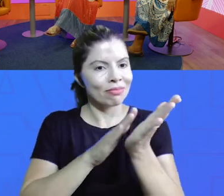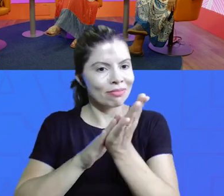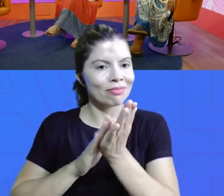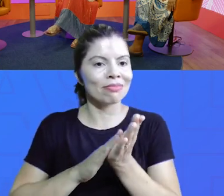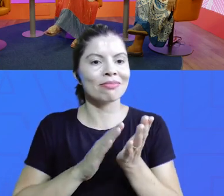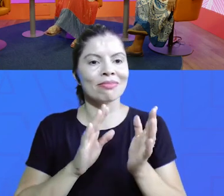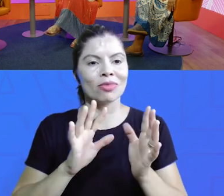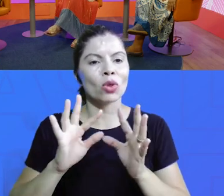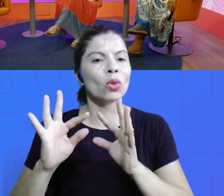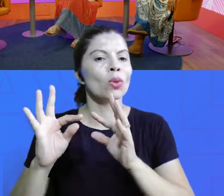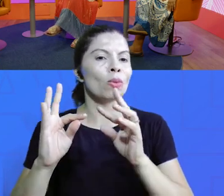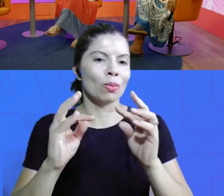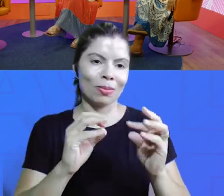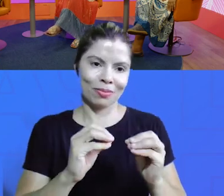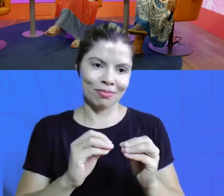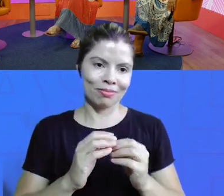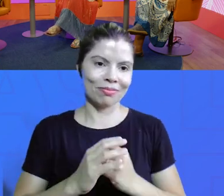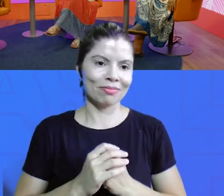Parabéns a todas.